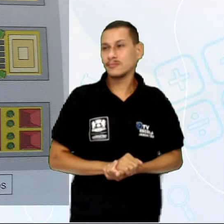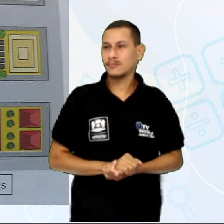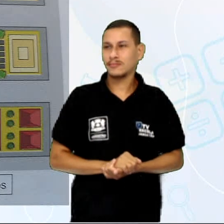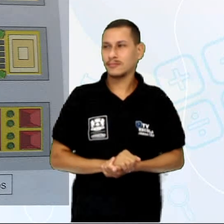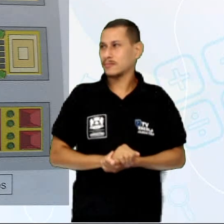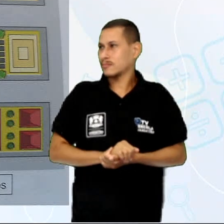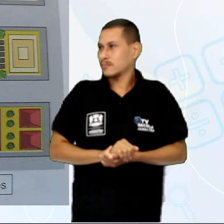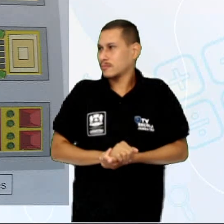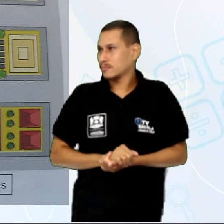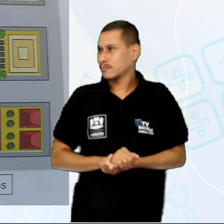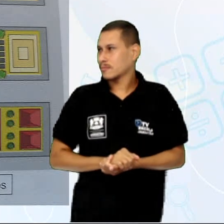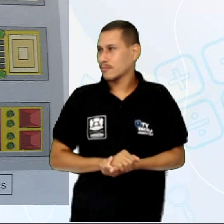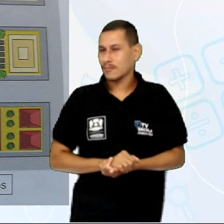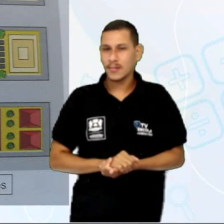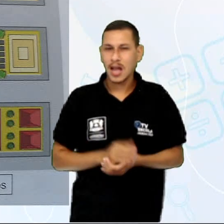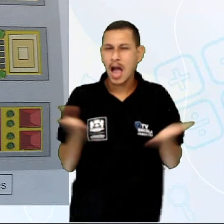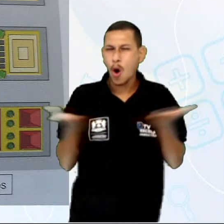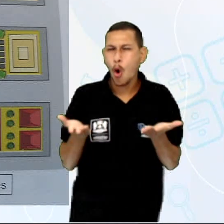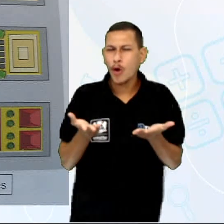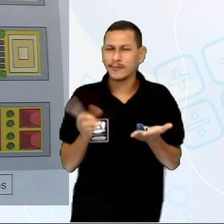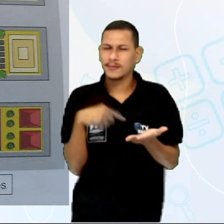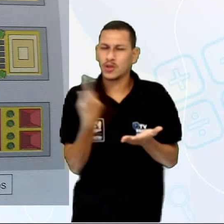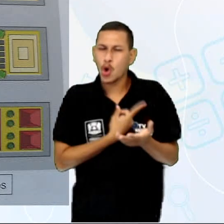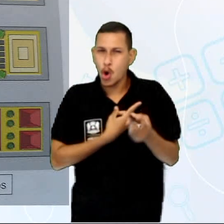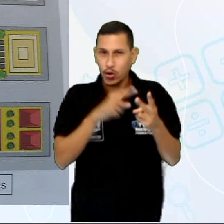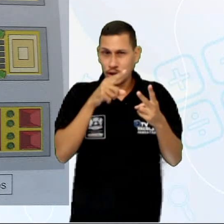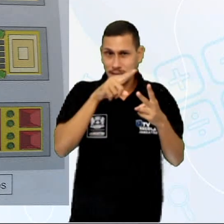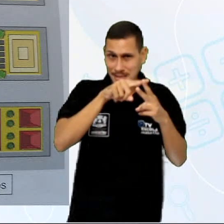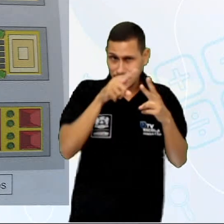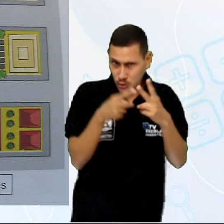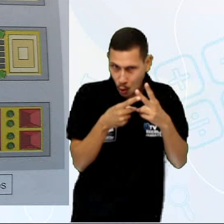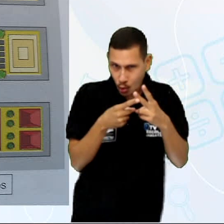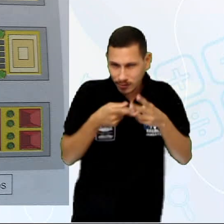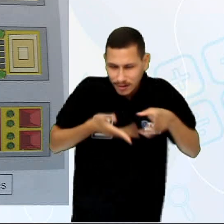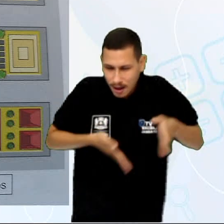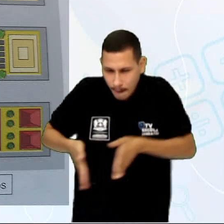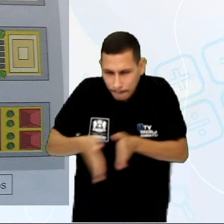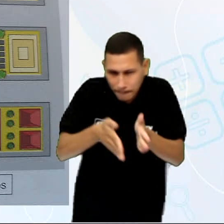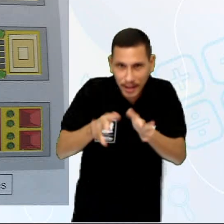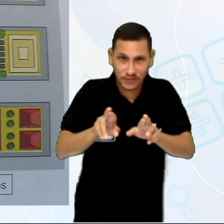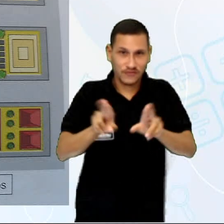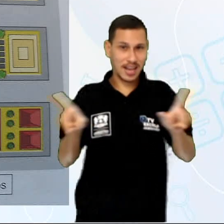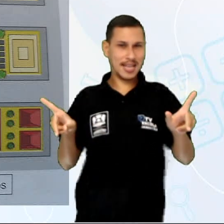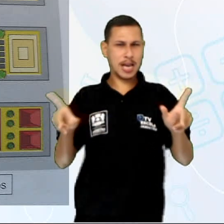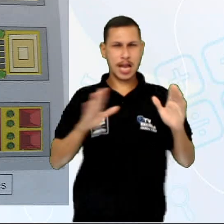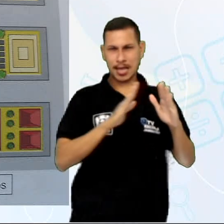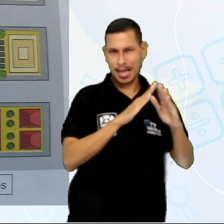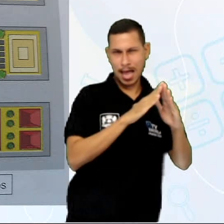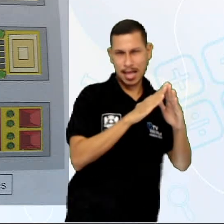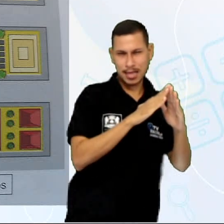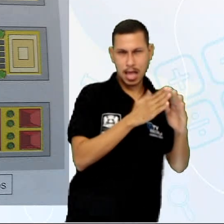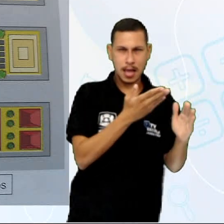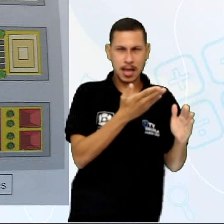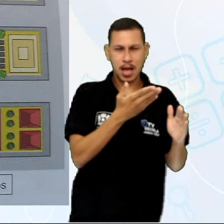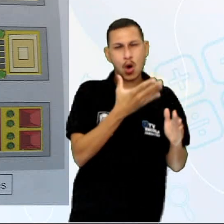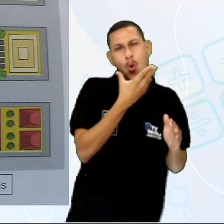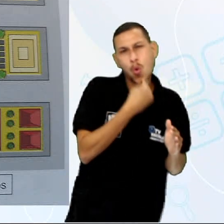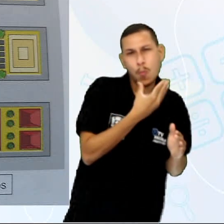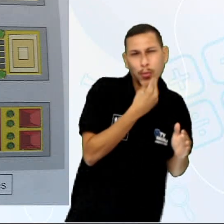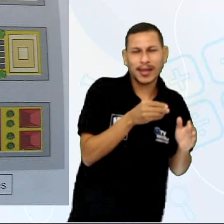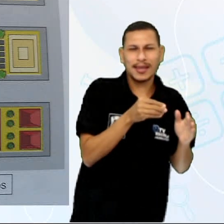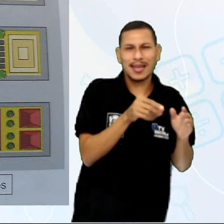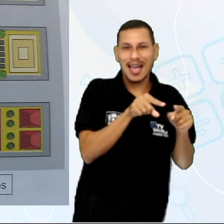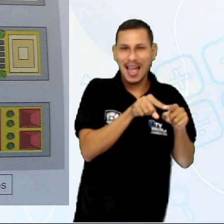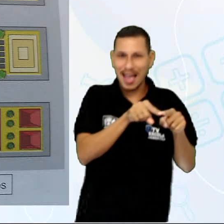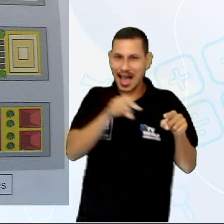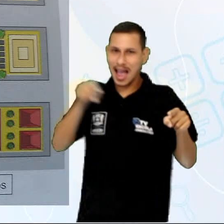Vamos traçar dois caminhos diferentes para ir da casa de Marcos até a praça. Olha só, eu